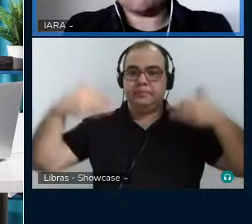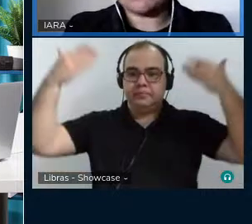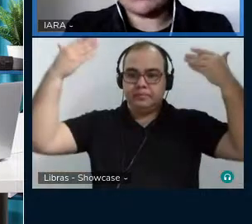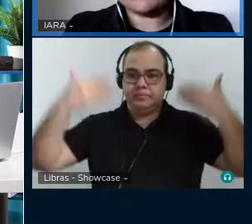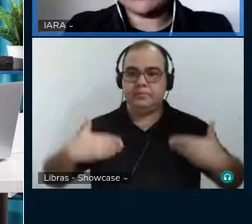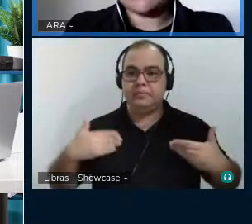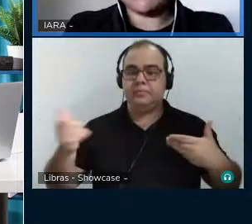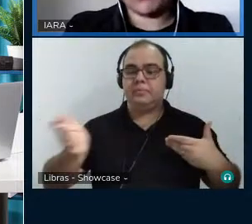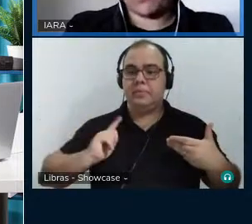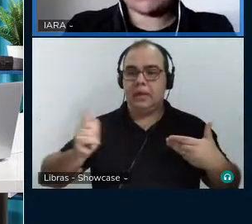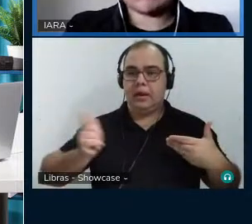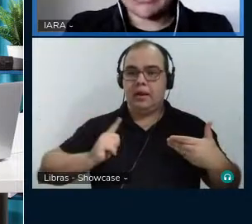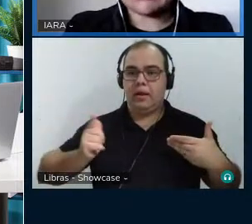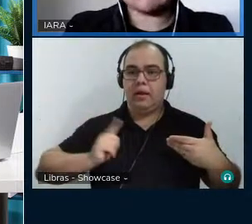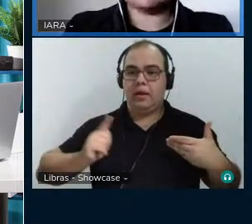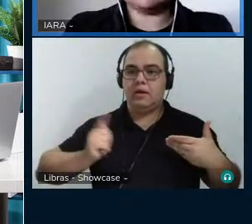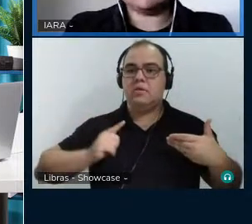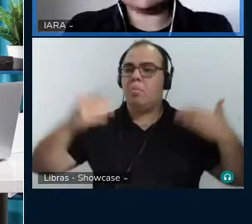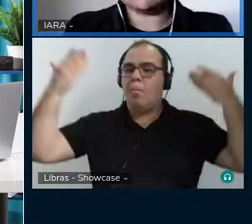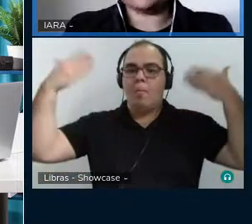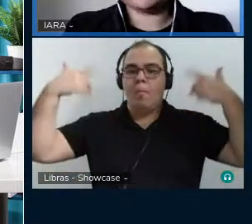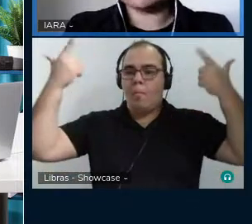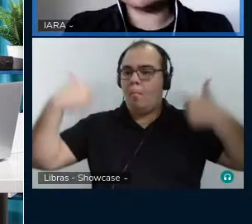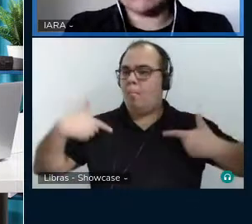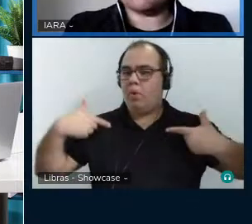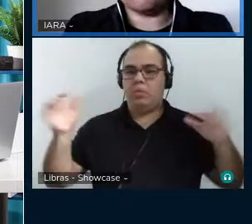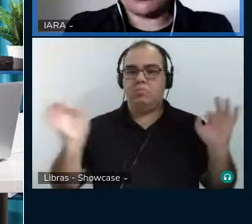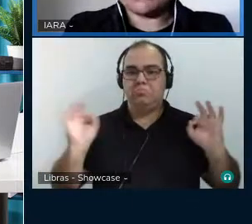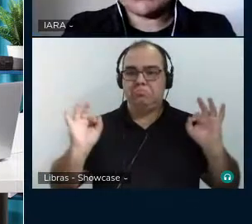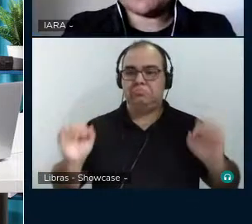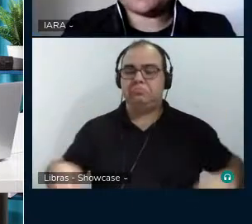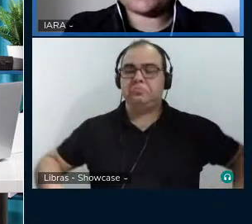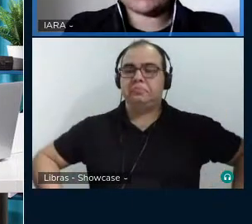de cor clara, lisa, sem enfeites.